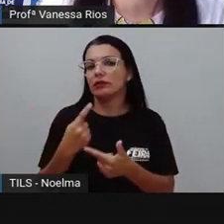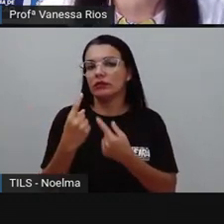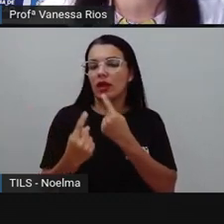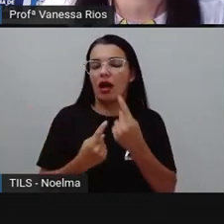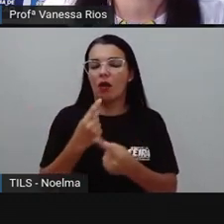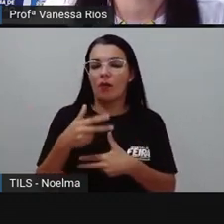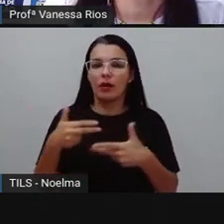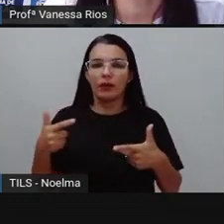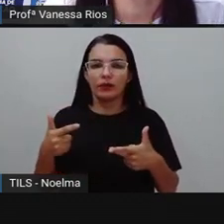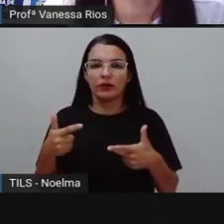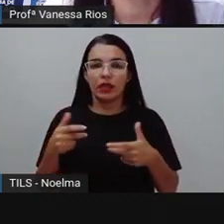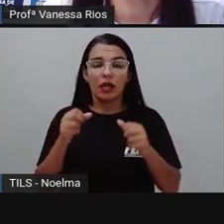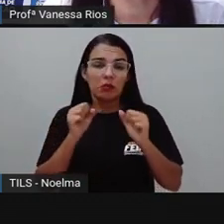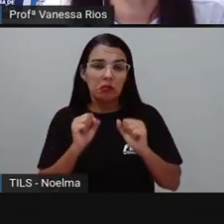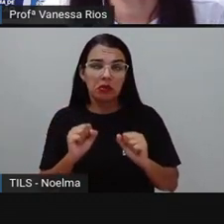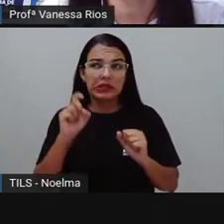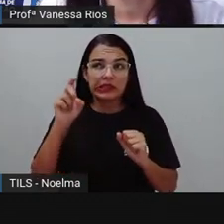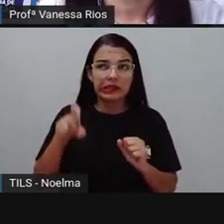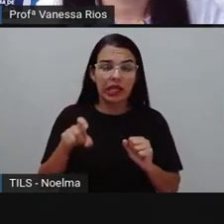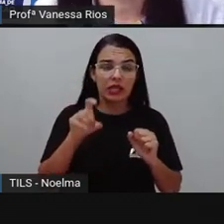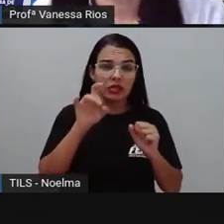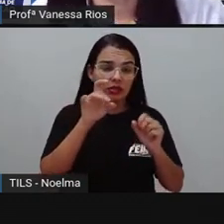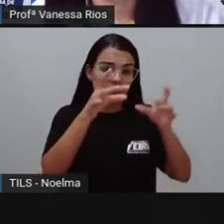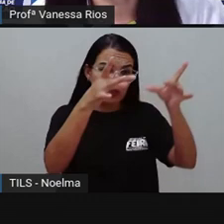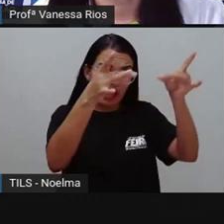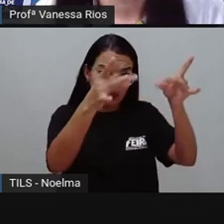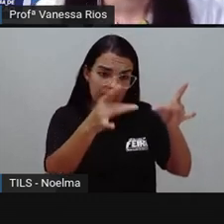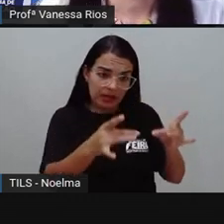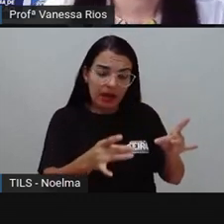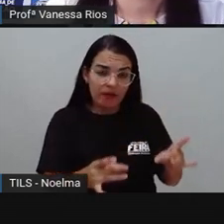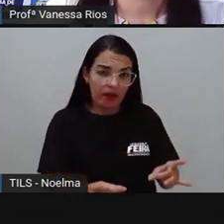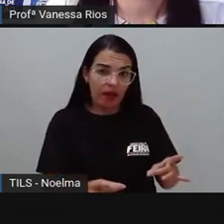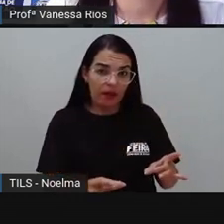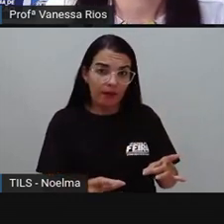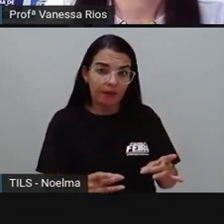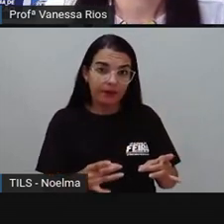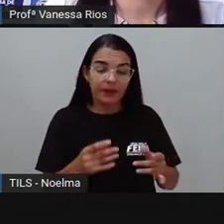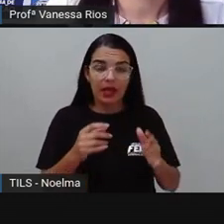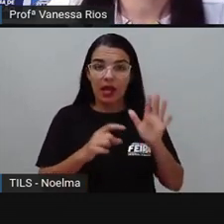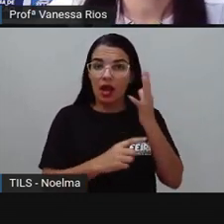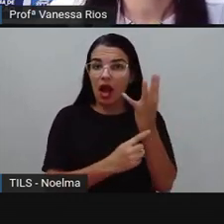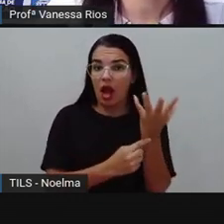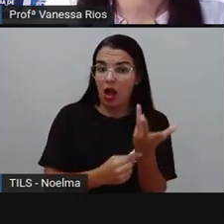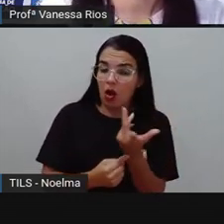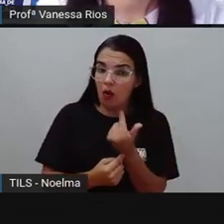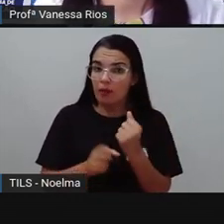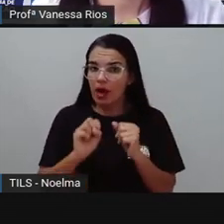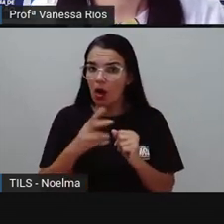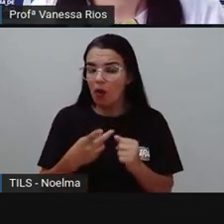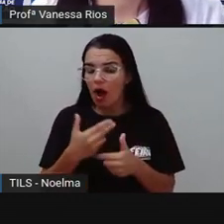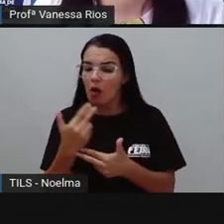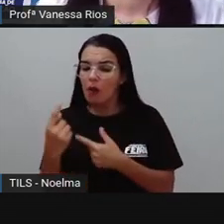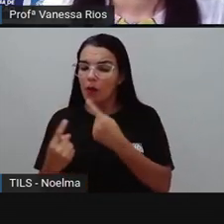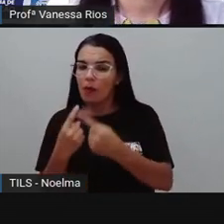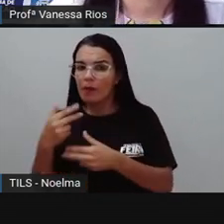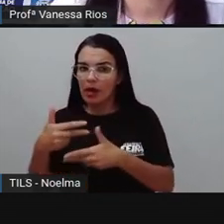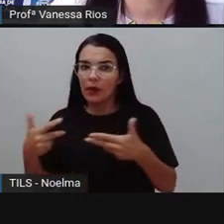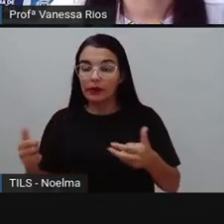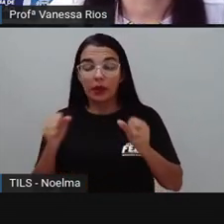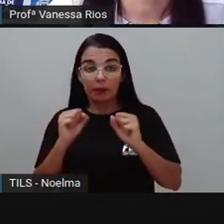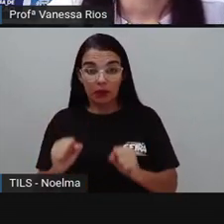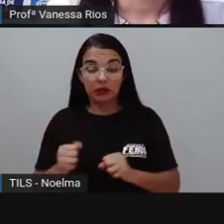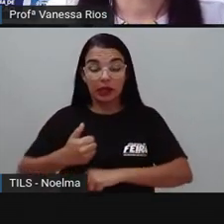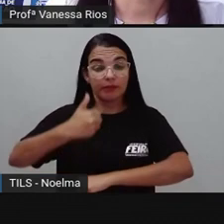só descrever determinada obra ou produto, mas também de apresentar ali pontos positivos e